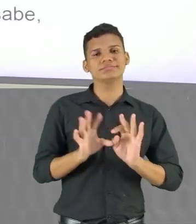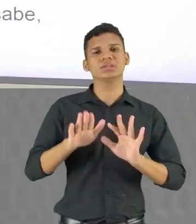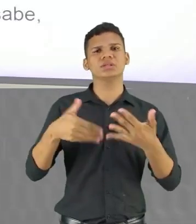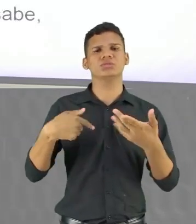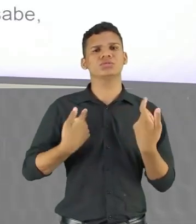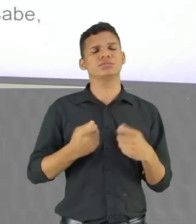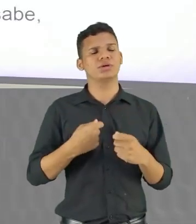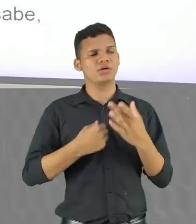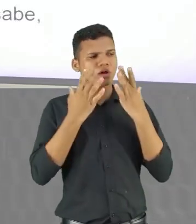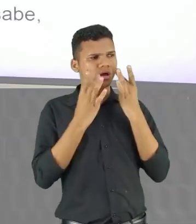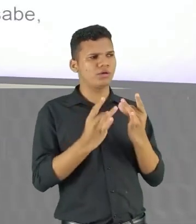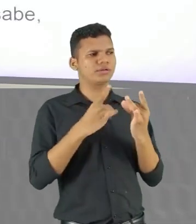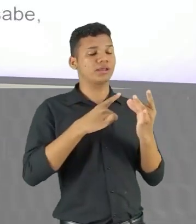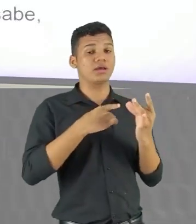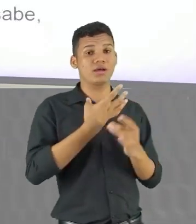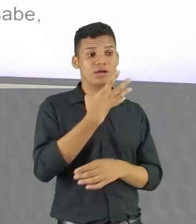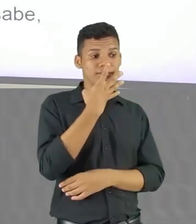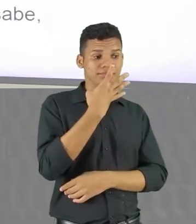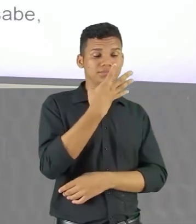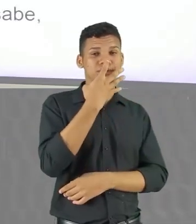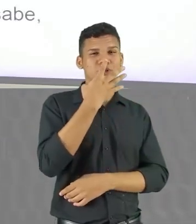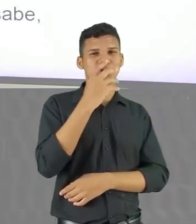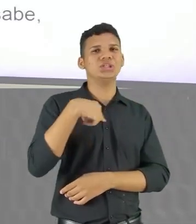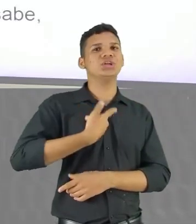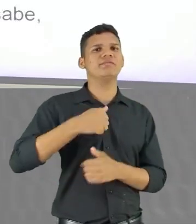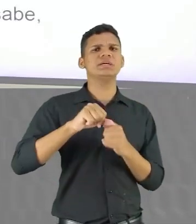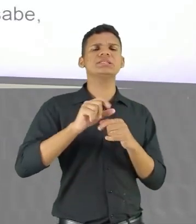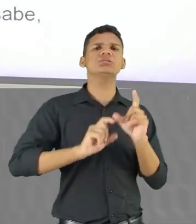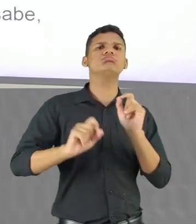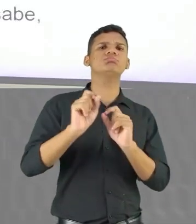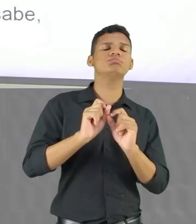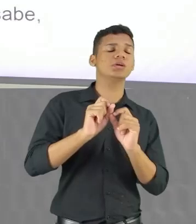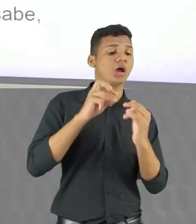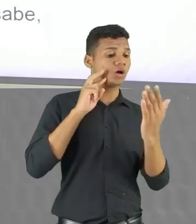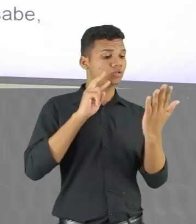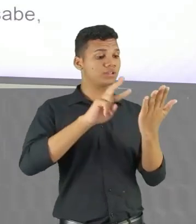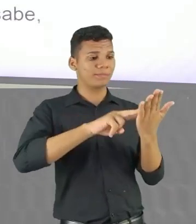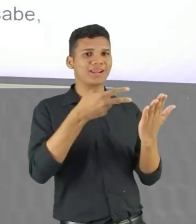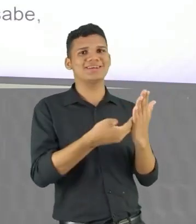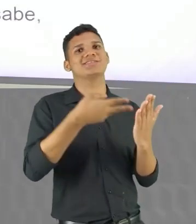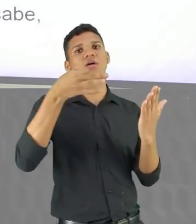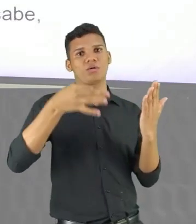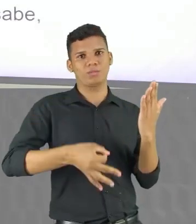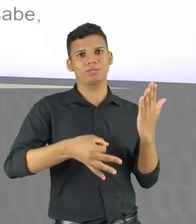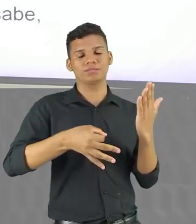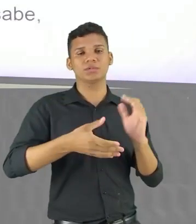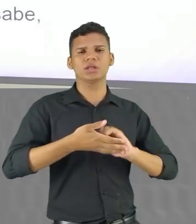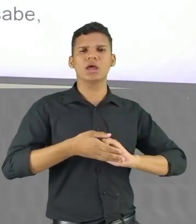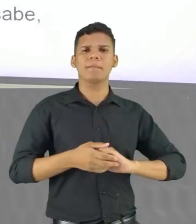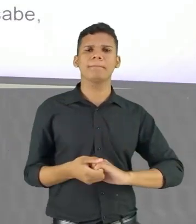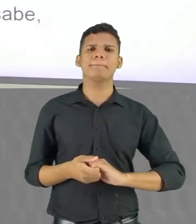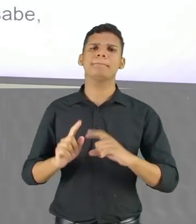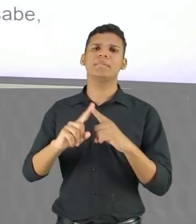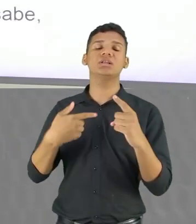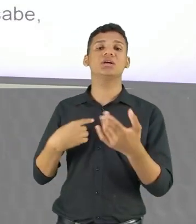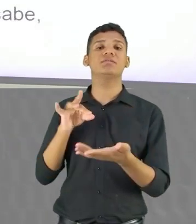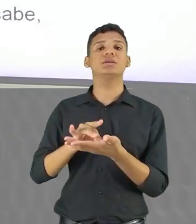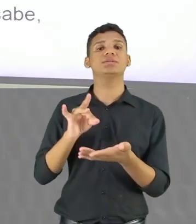e esse olhar atento para a gente poder fazer uma interpretação adequada. Na verdade, aqui